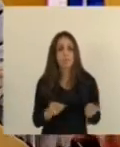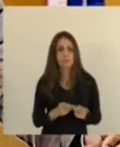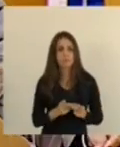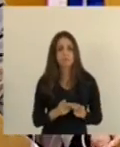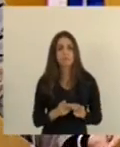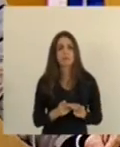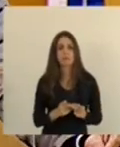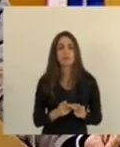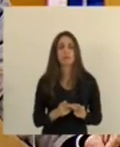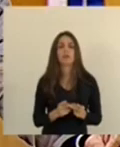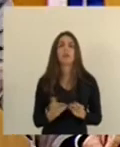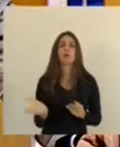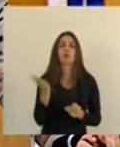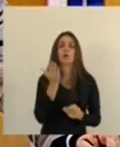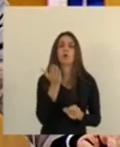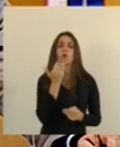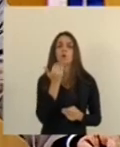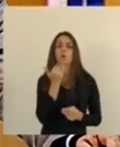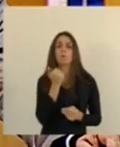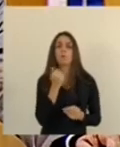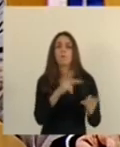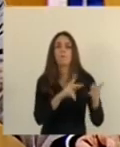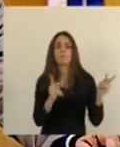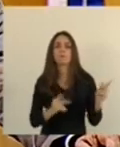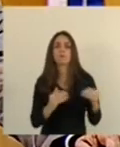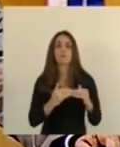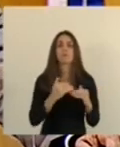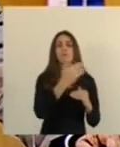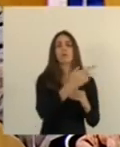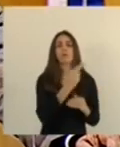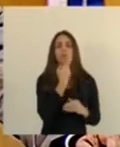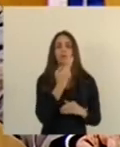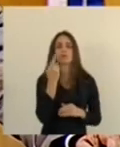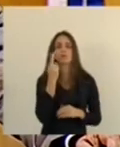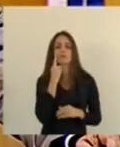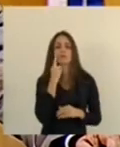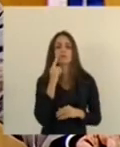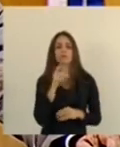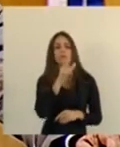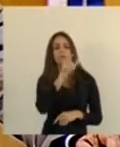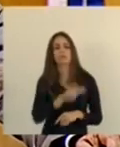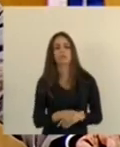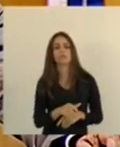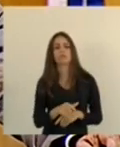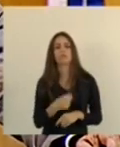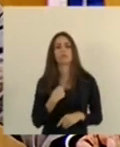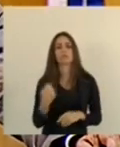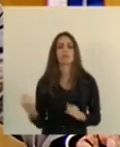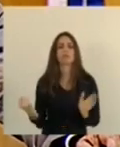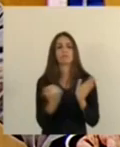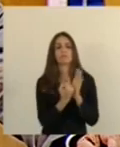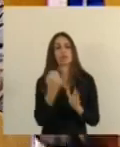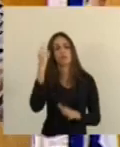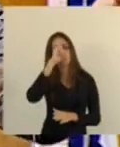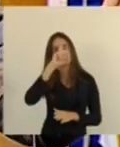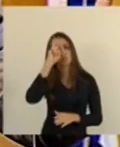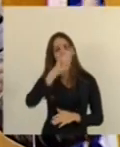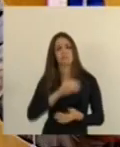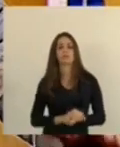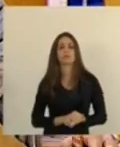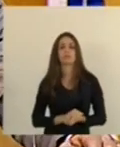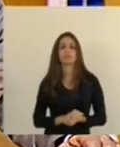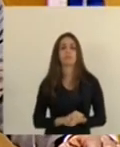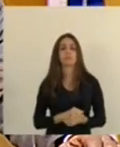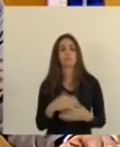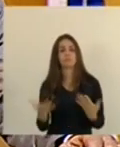fora com toda a sua equipe o gesto foi de uma irreverência digna de ficar na história por um lado